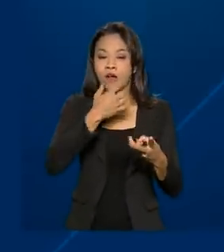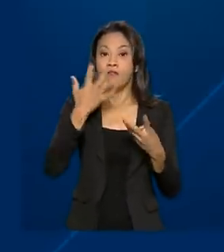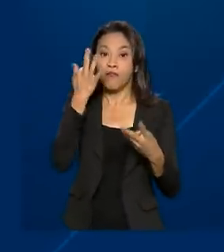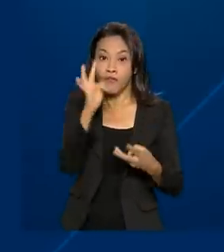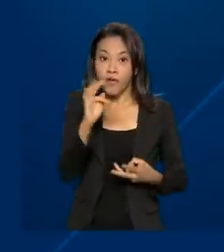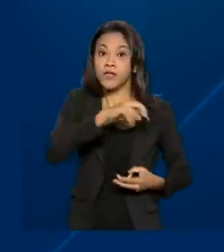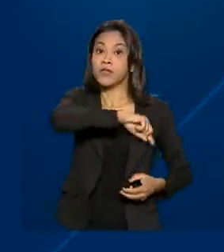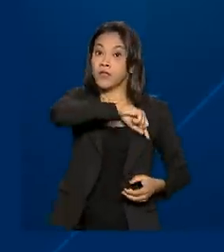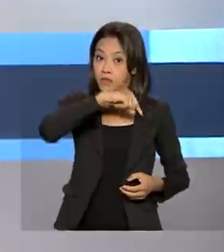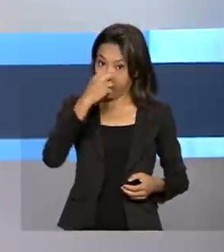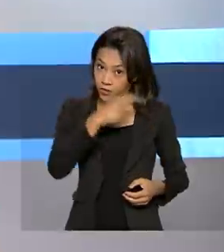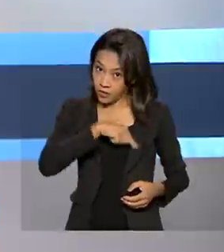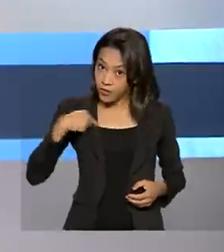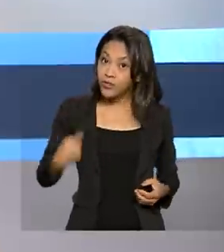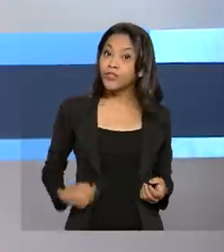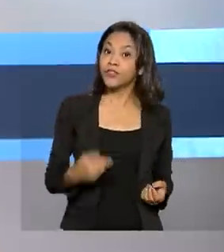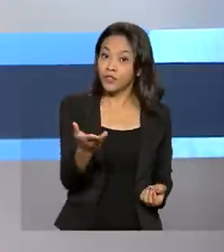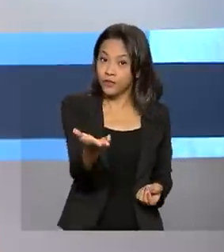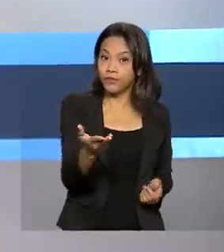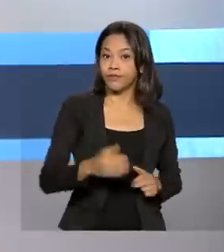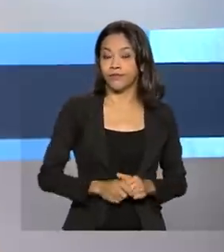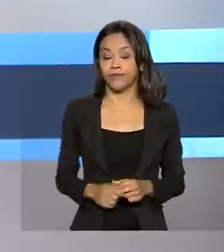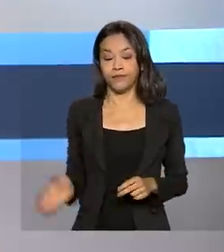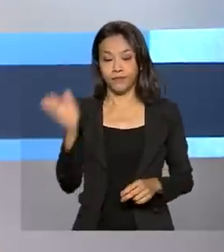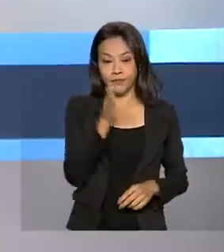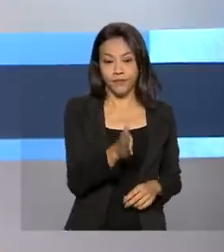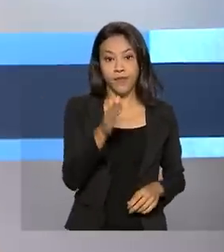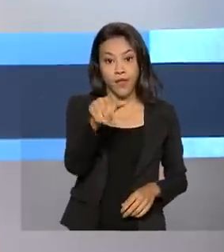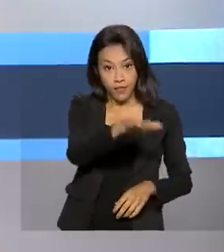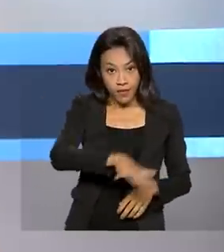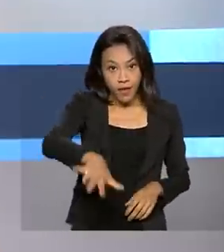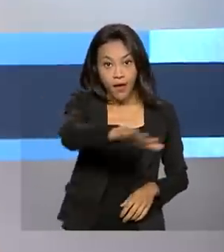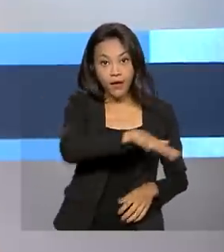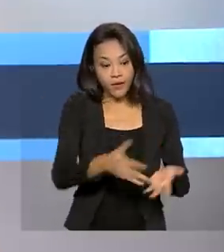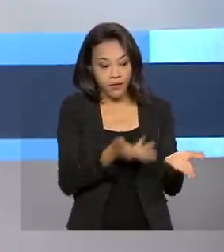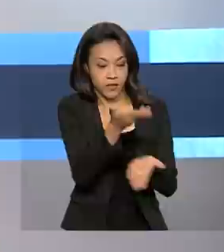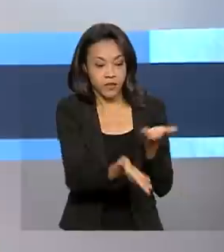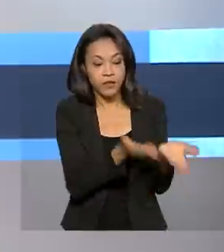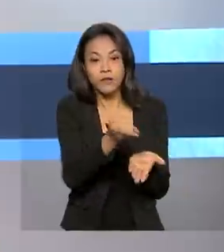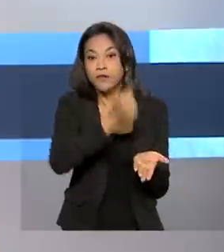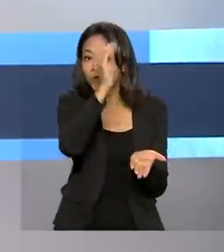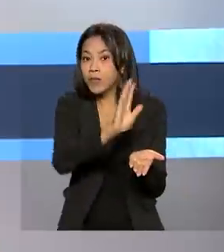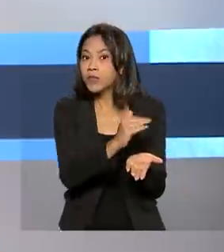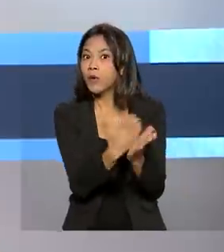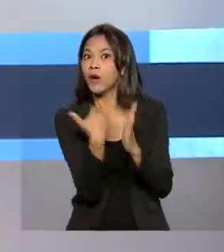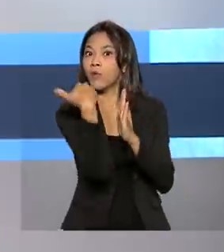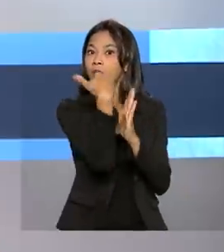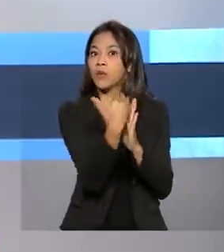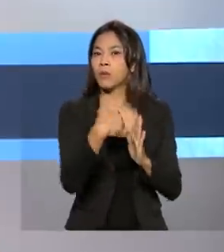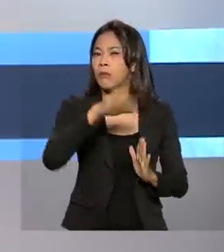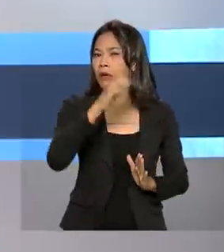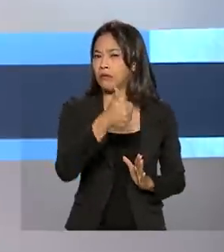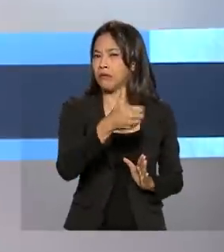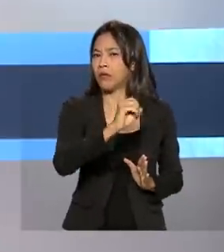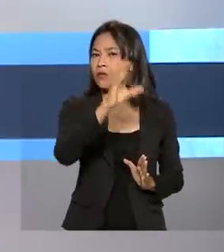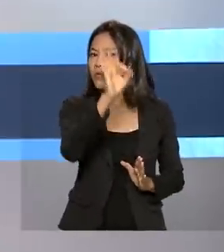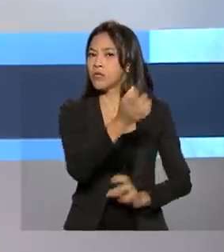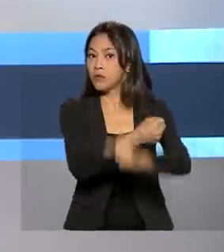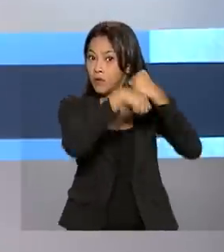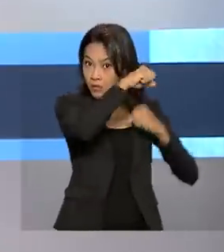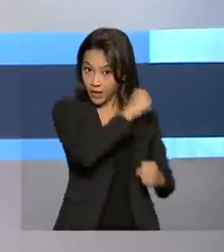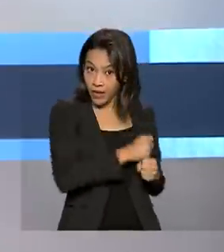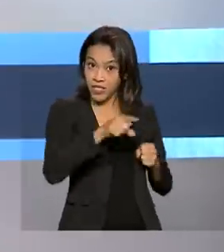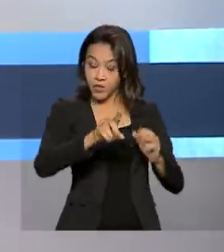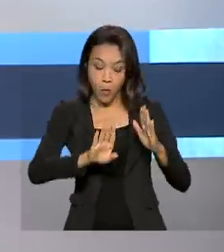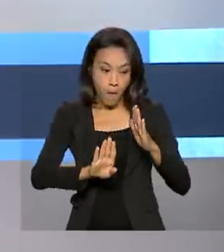França e China. E o setor de serviços no Brasil cresceu mais de 10% no ano passado, recorde da